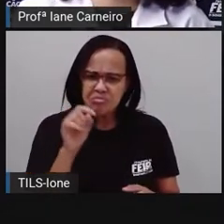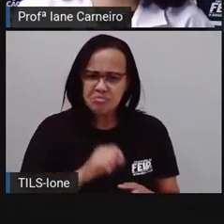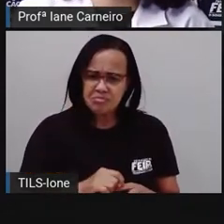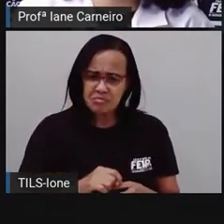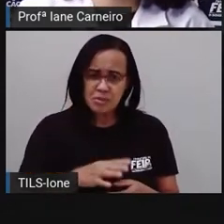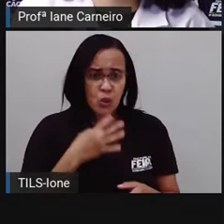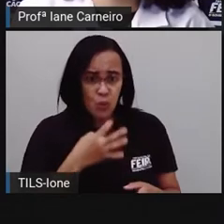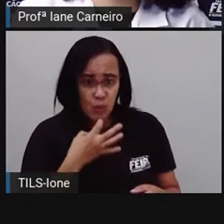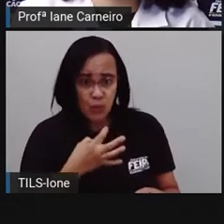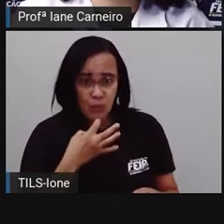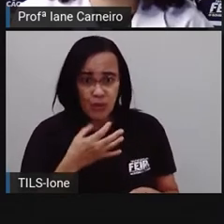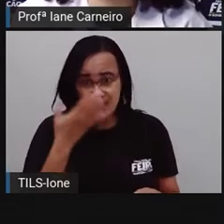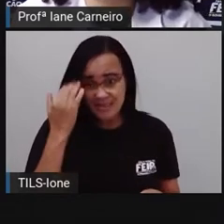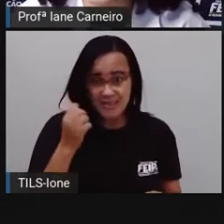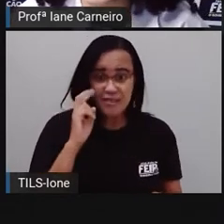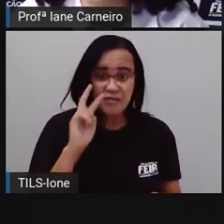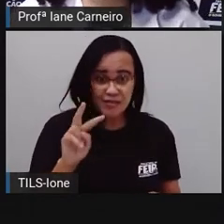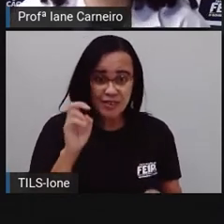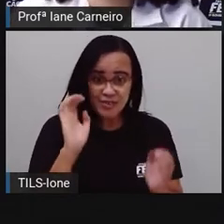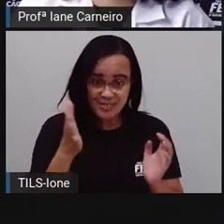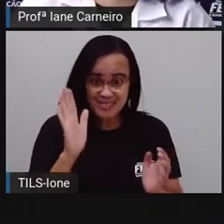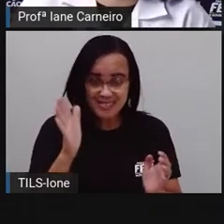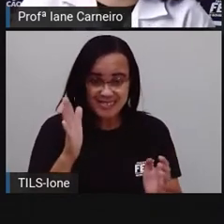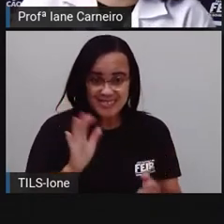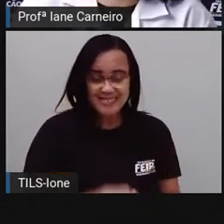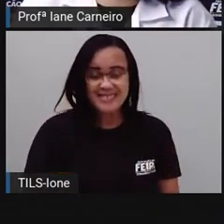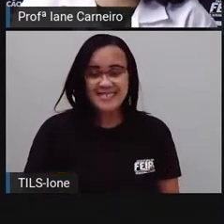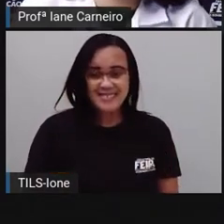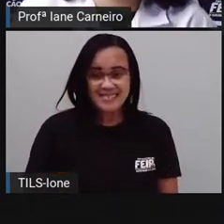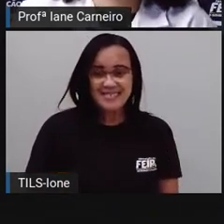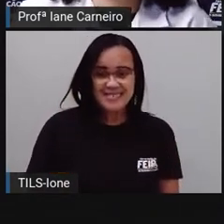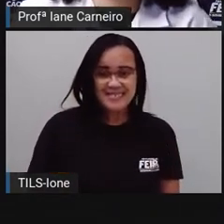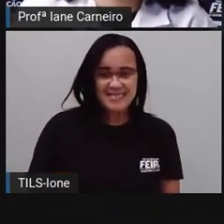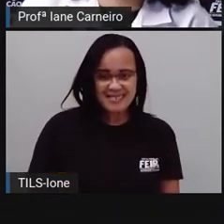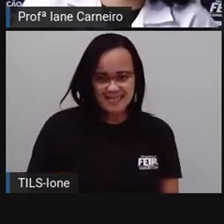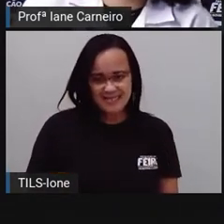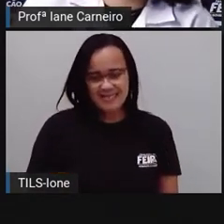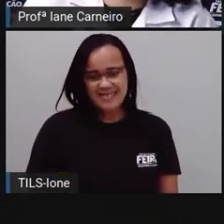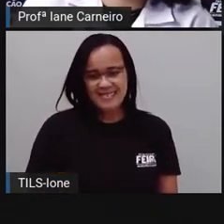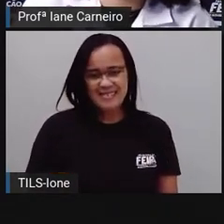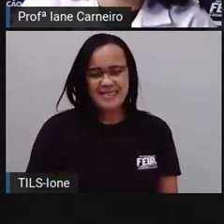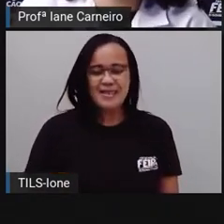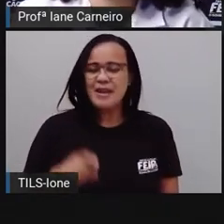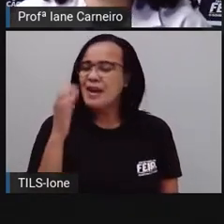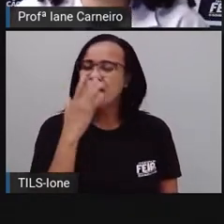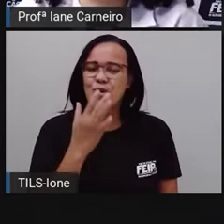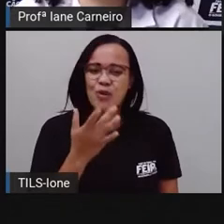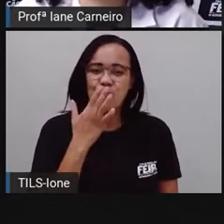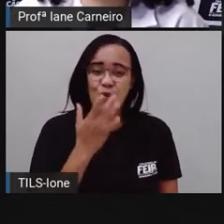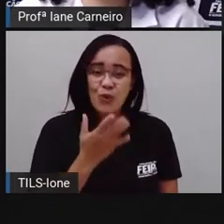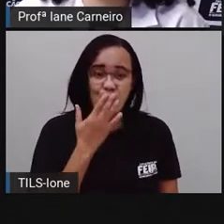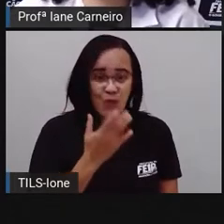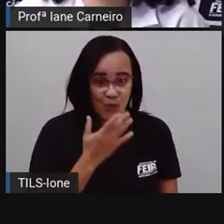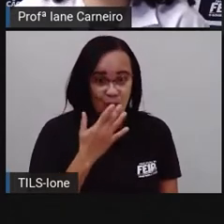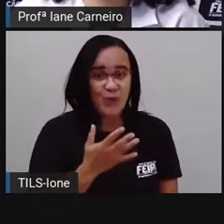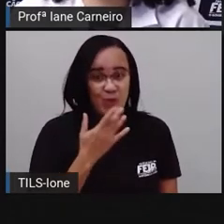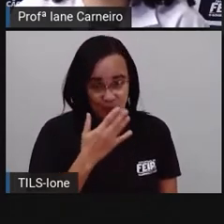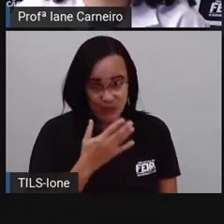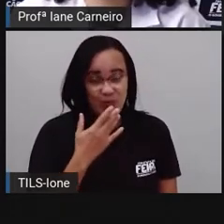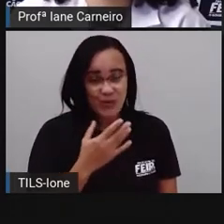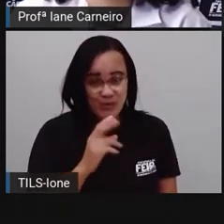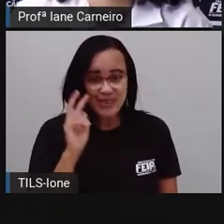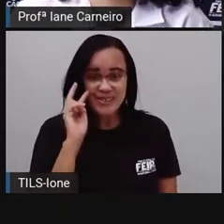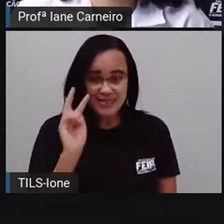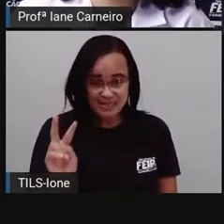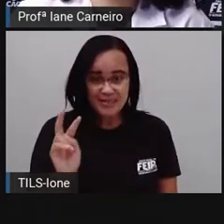esse bichinho? Já viu em algum lugar? Olha só, ele tem aqui, está bem coloridinho, né? A gente vê as bordas aqui